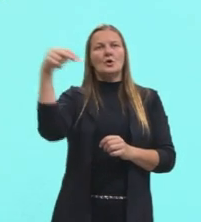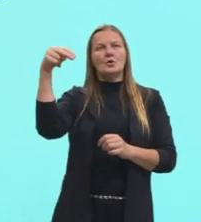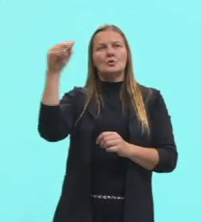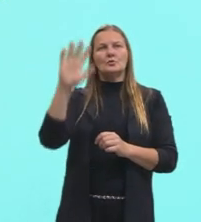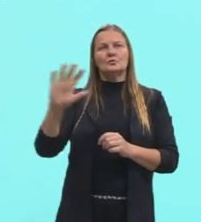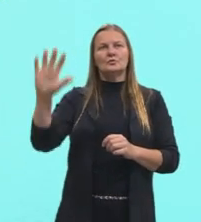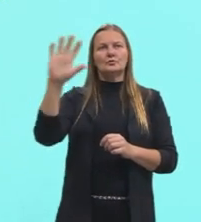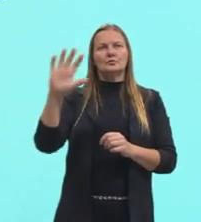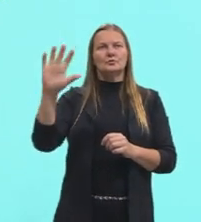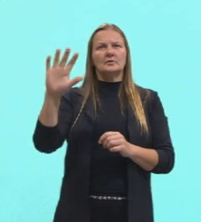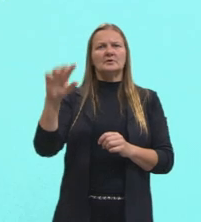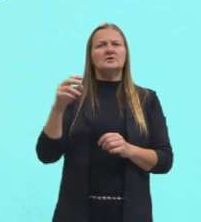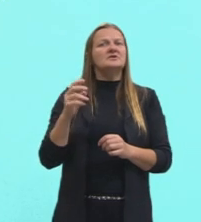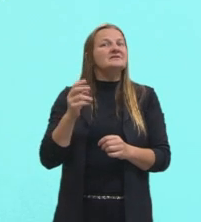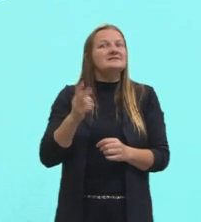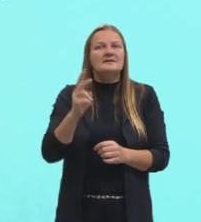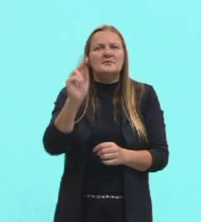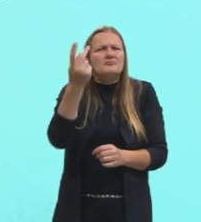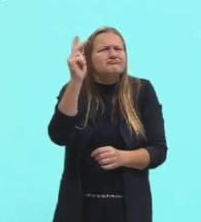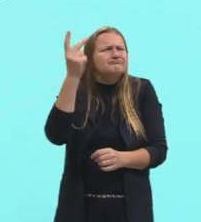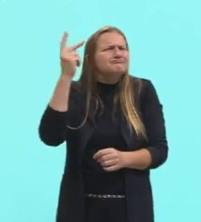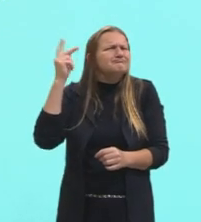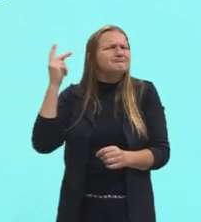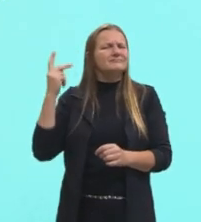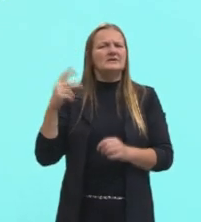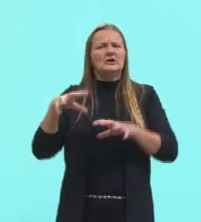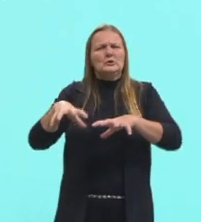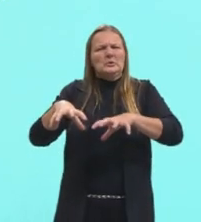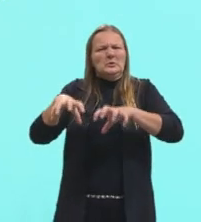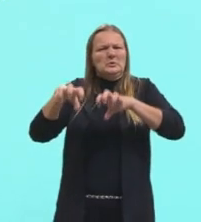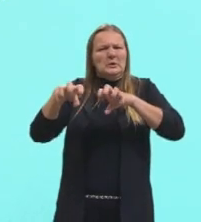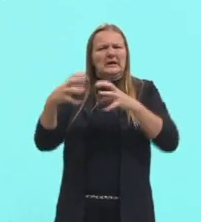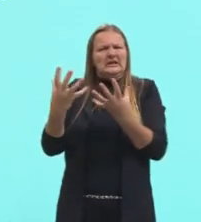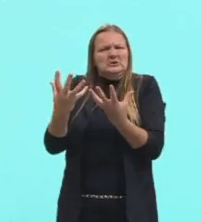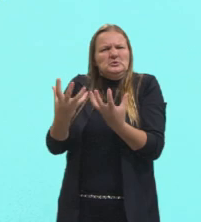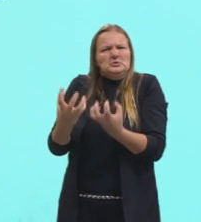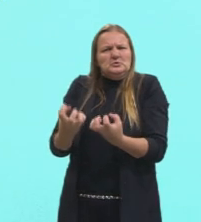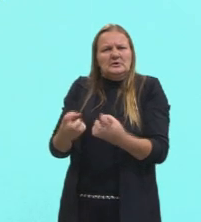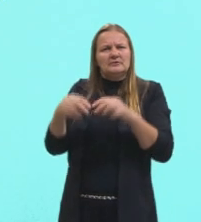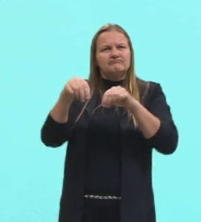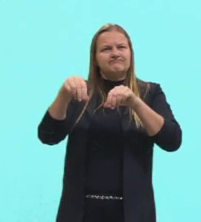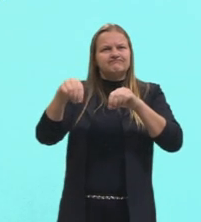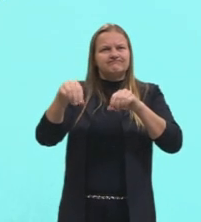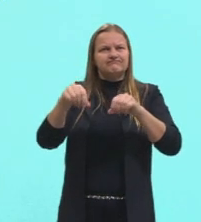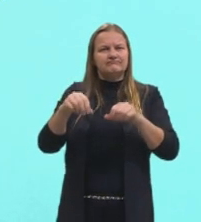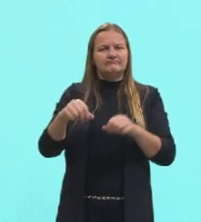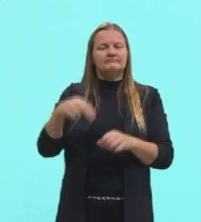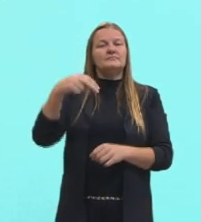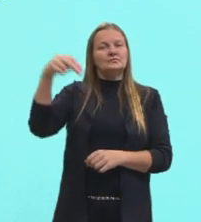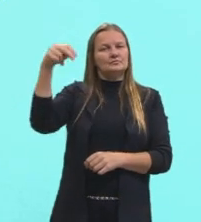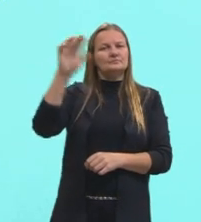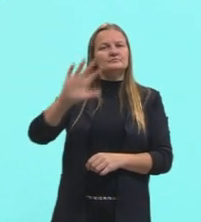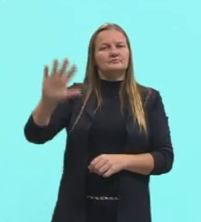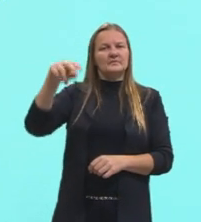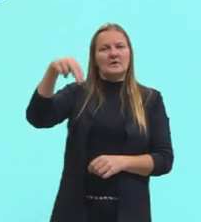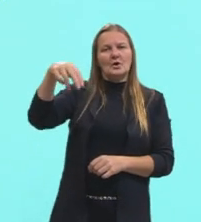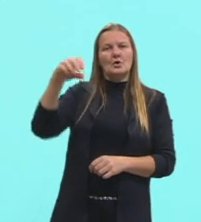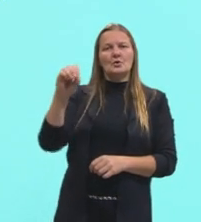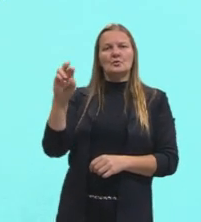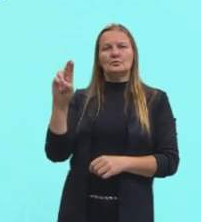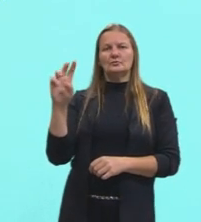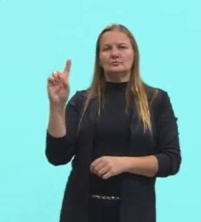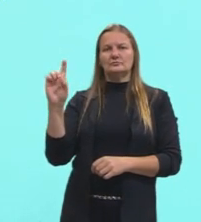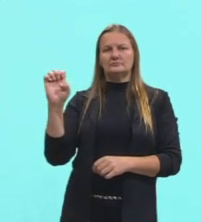que historicamente já é seca, né, que é árida, que é o Nordeste Brasileiro, ó, essa região aqui do Nordeste Brasileiro.